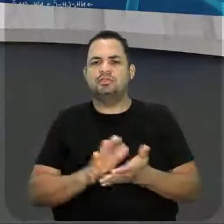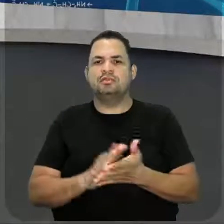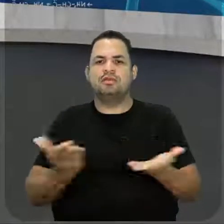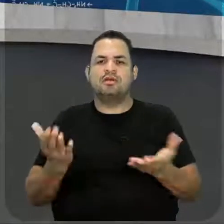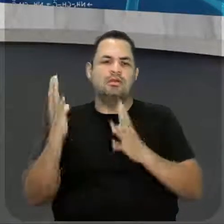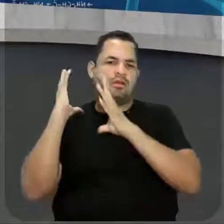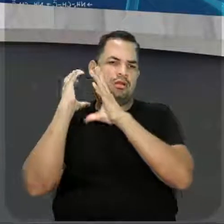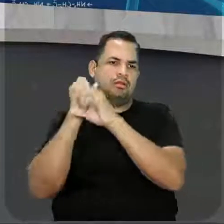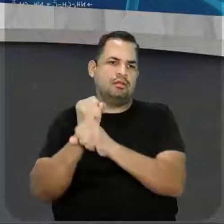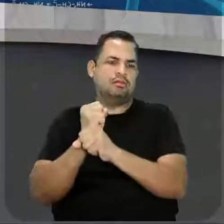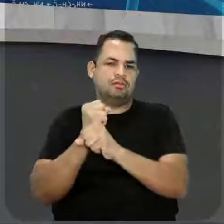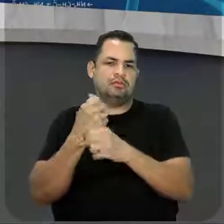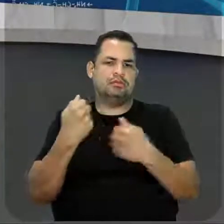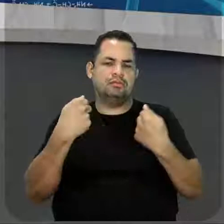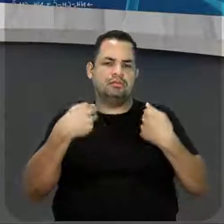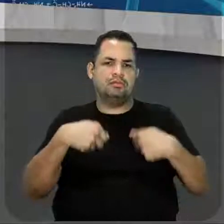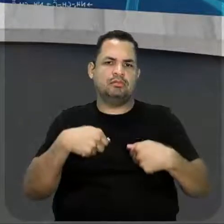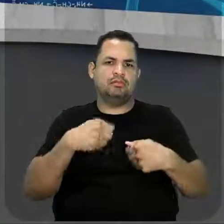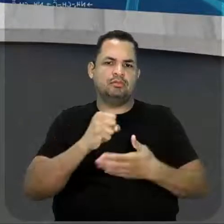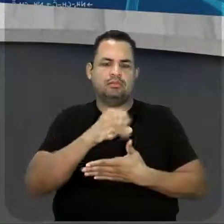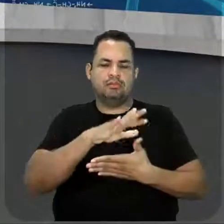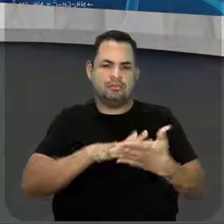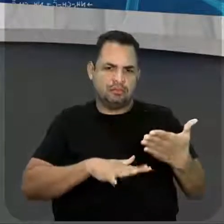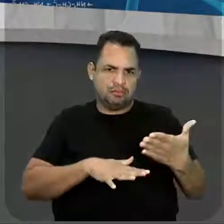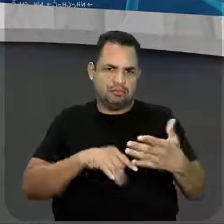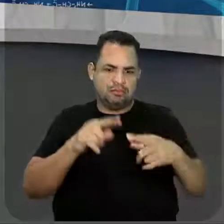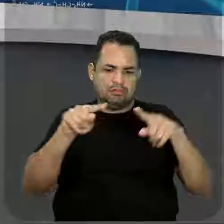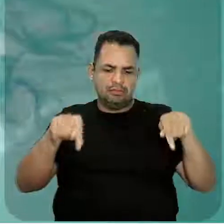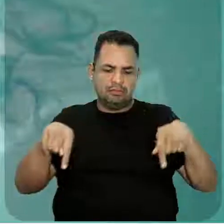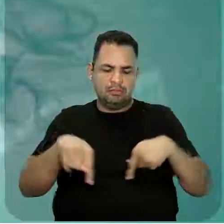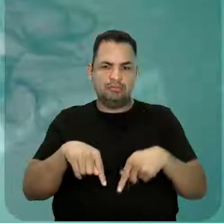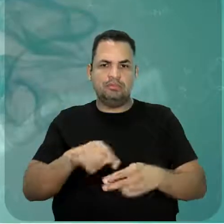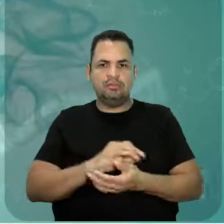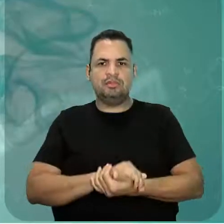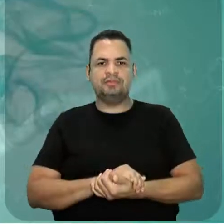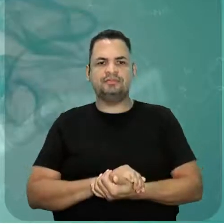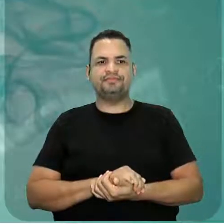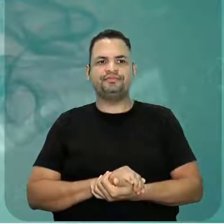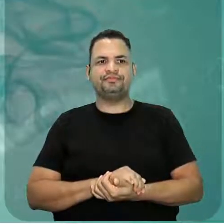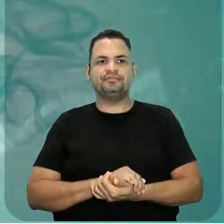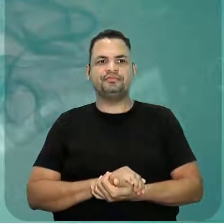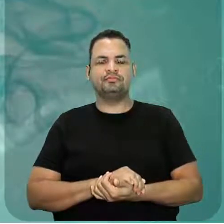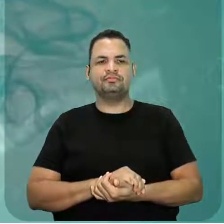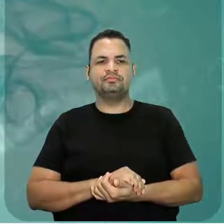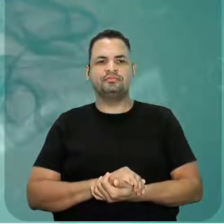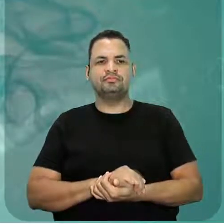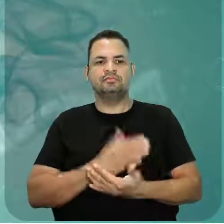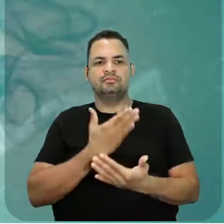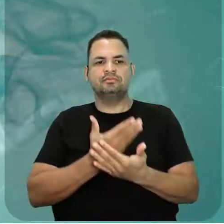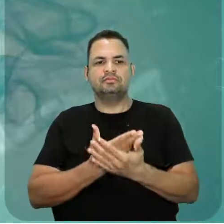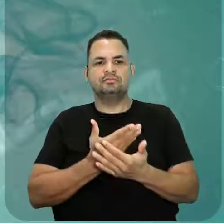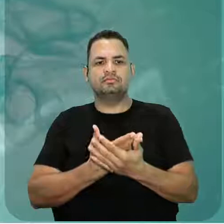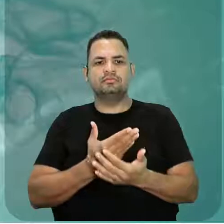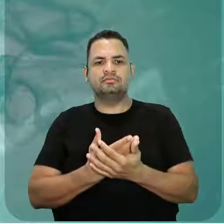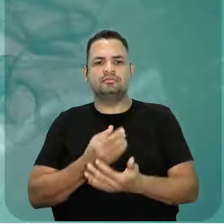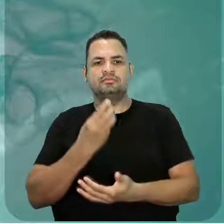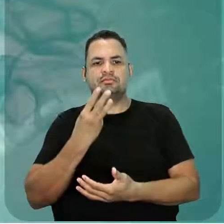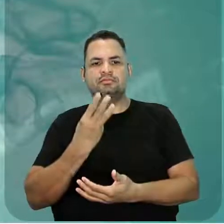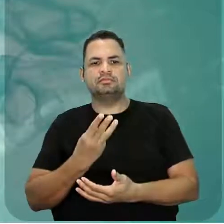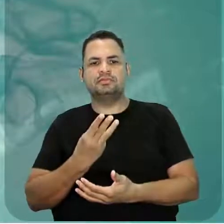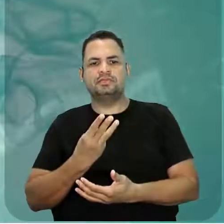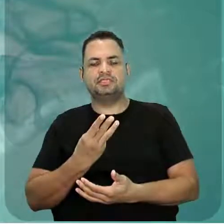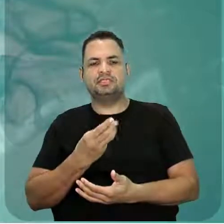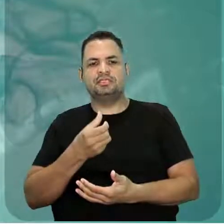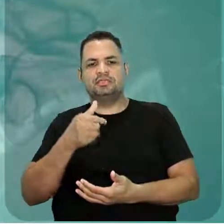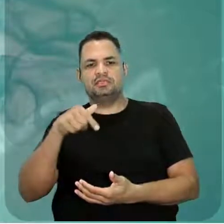nossa revisão, para a gente poder fazer a atividade de sala, vamos lá? Então, estamos na nossa aula de número 37